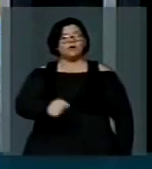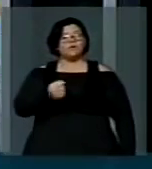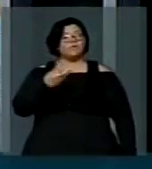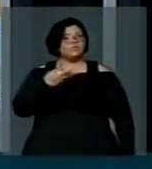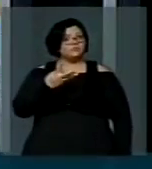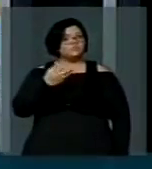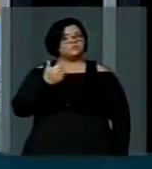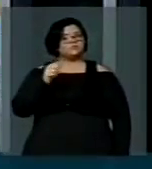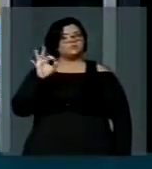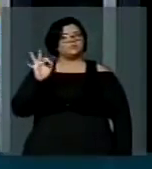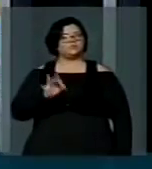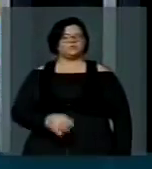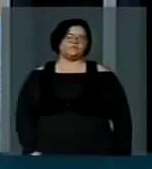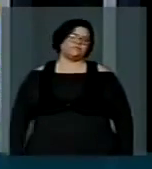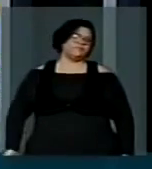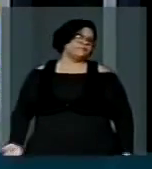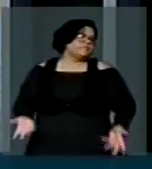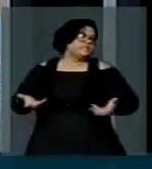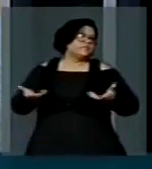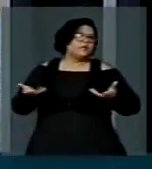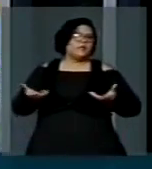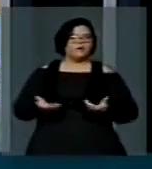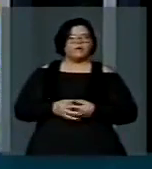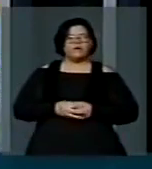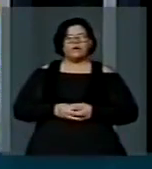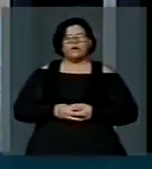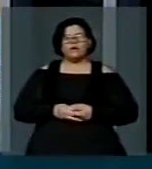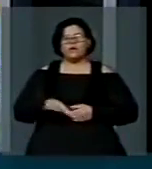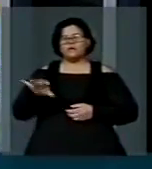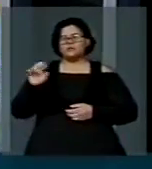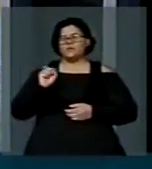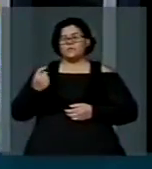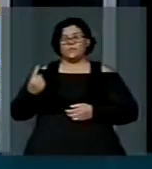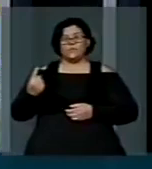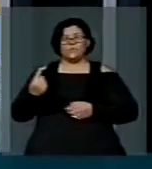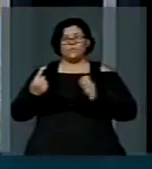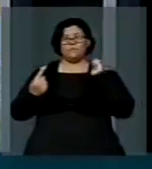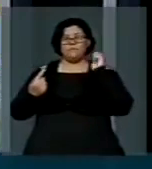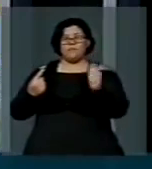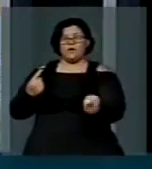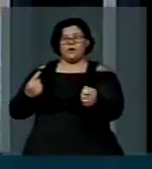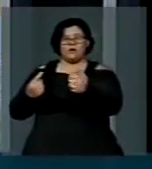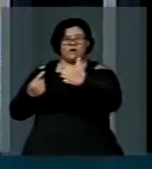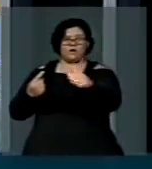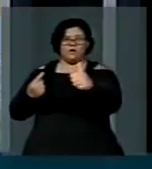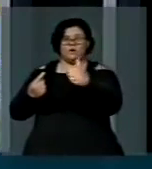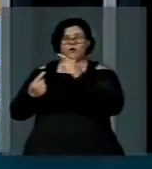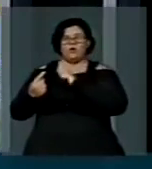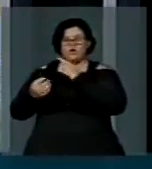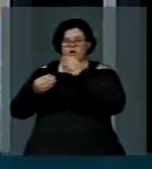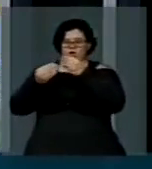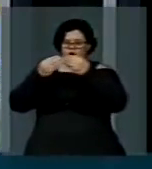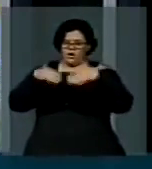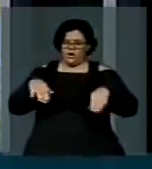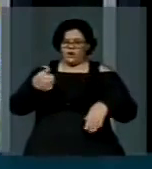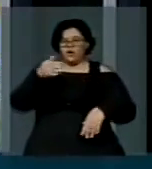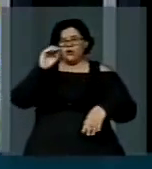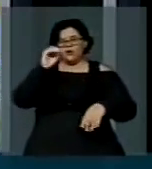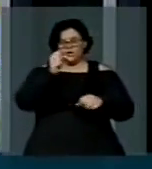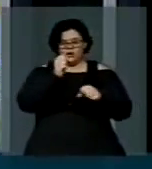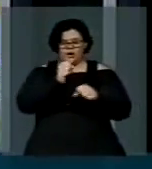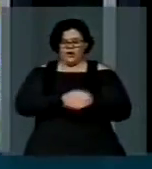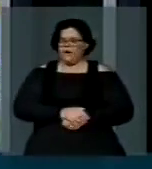Então, recebe um e paga 11. Então, tem um prejuízo de 10. De